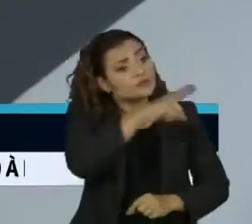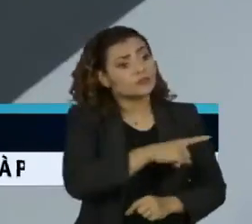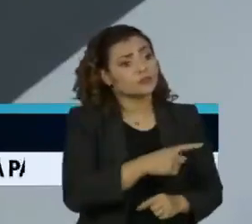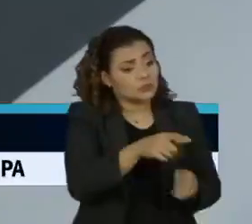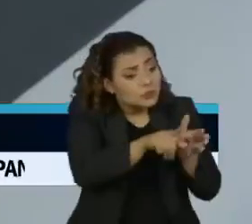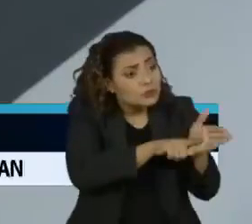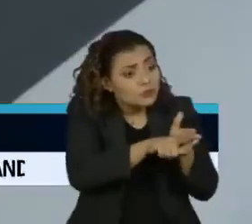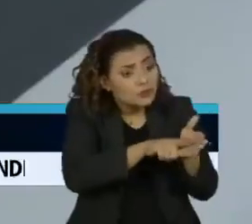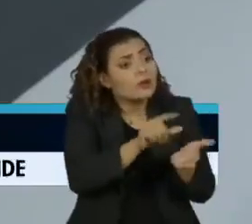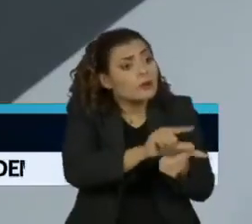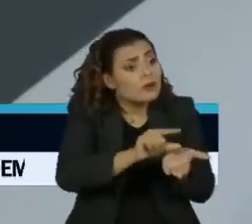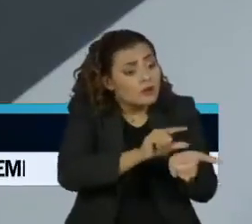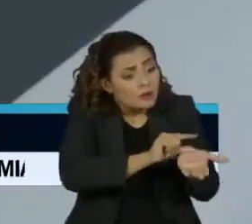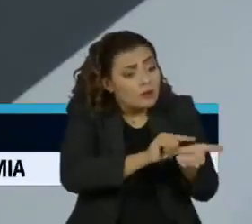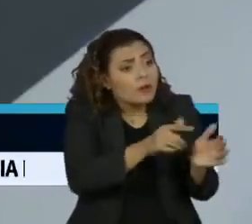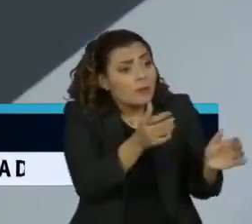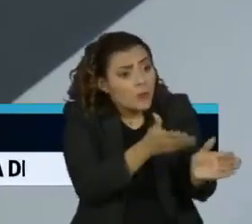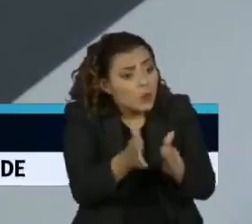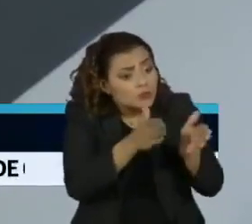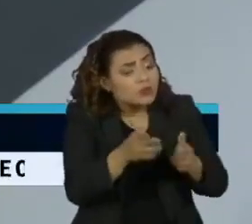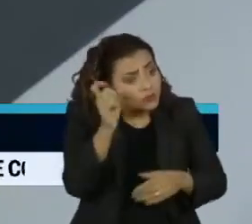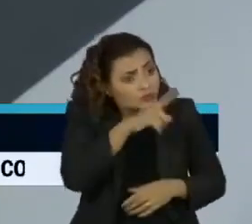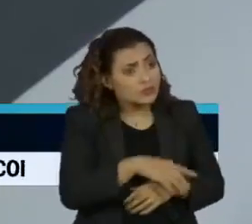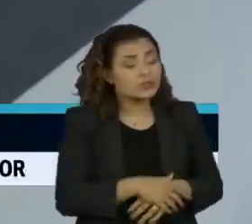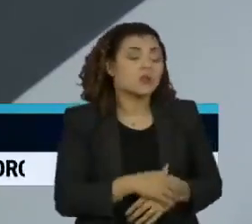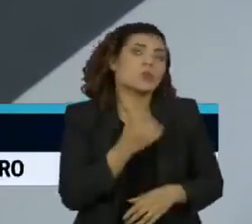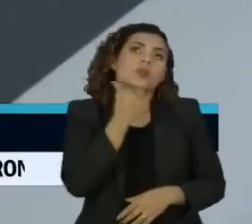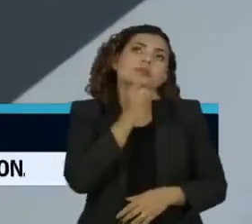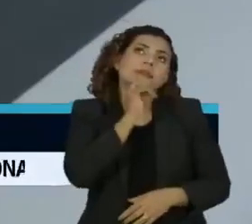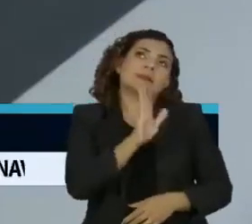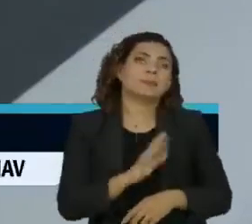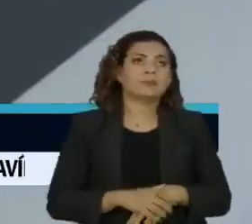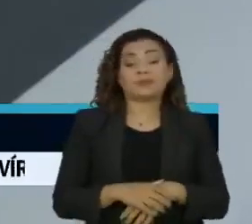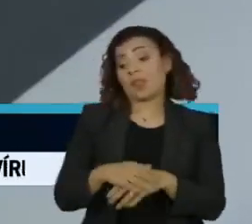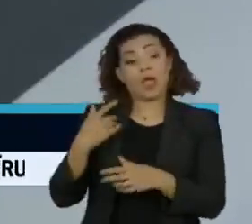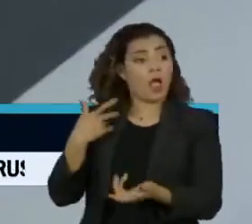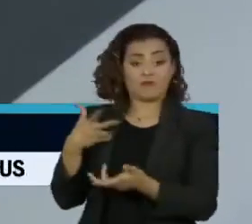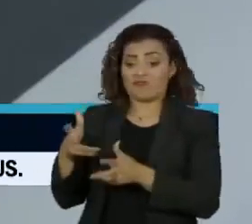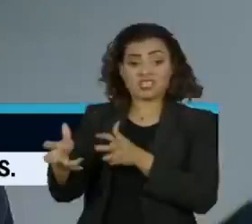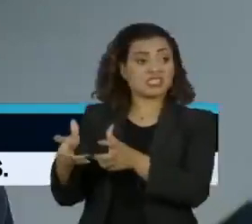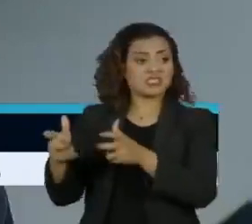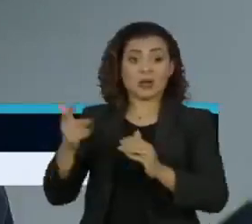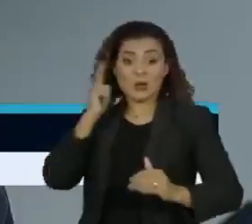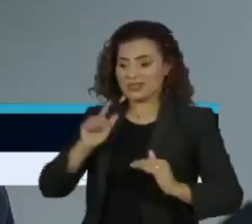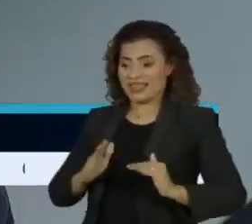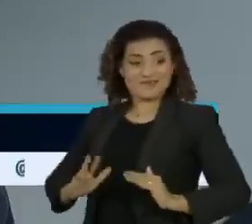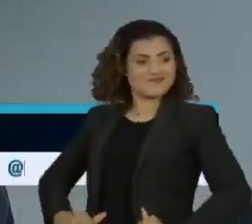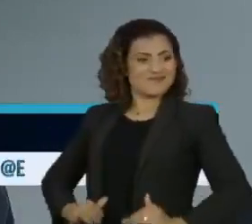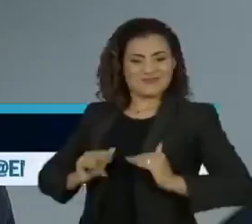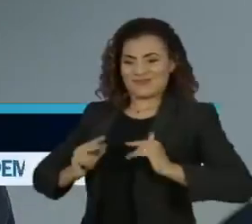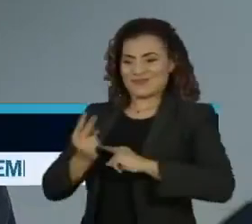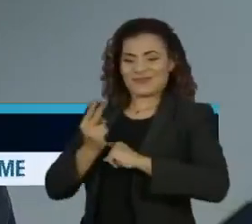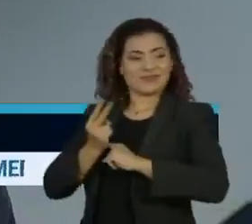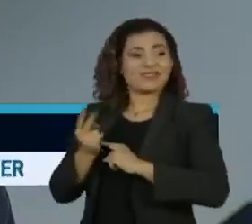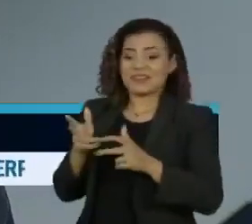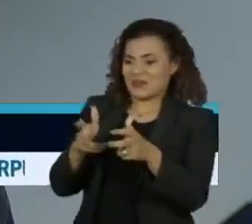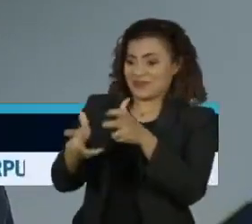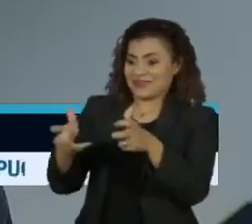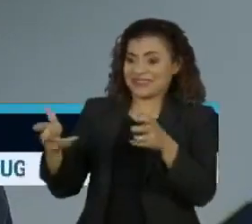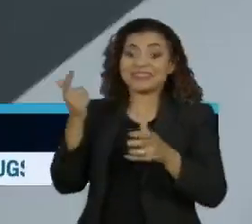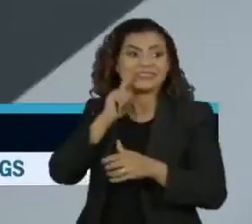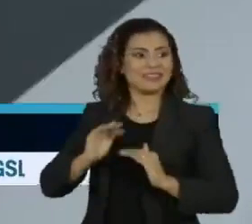você precisa ter as duas coisas. Não adianta eu ter uma vacina que faz o organismo produzir anticorpos, faz o